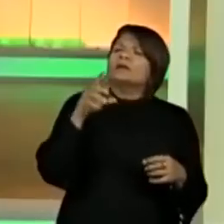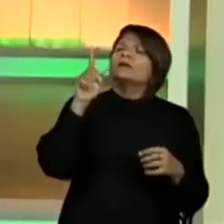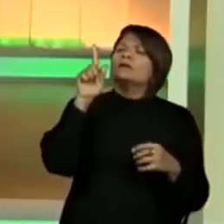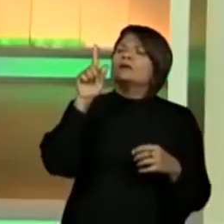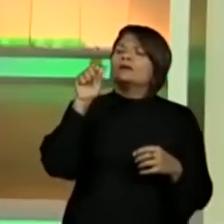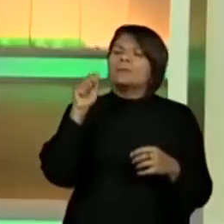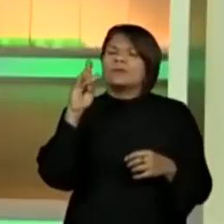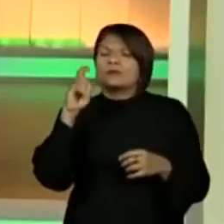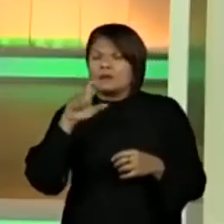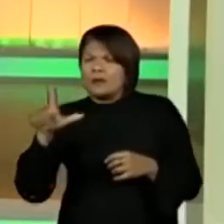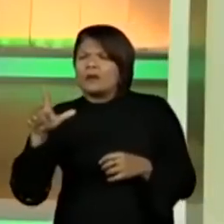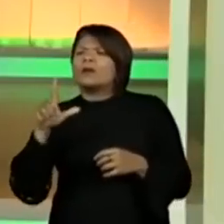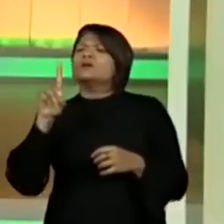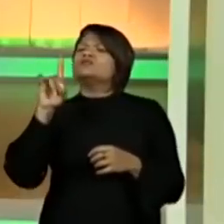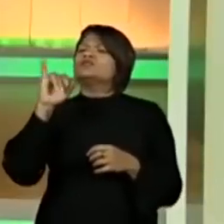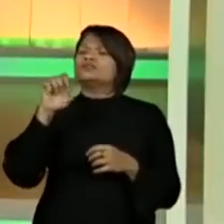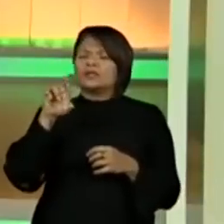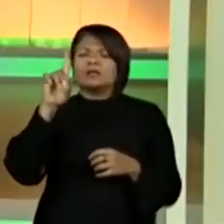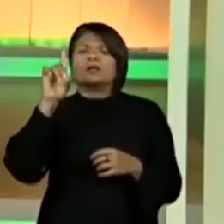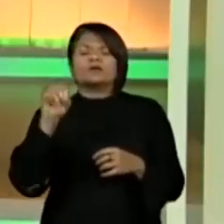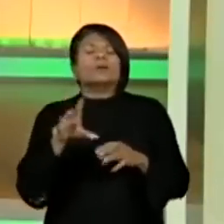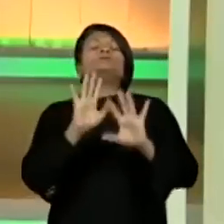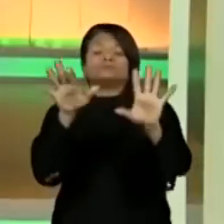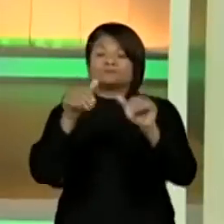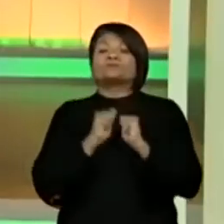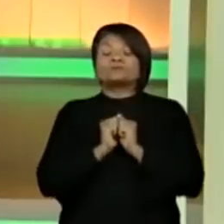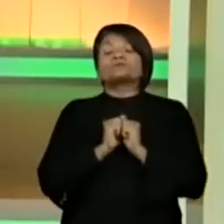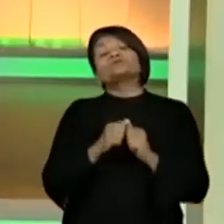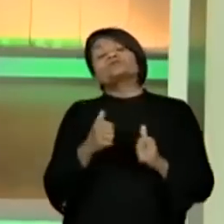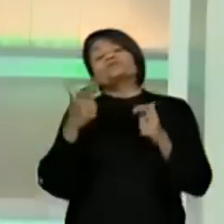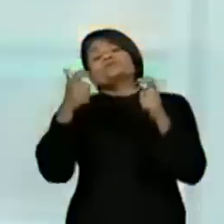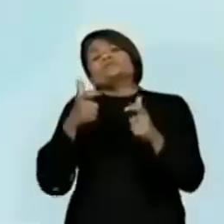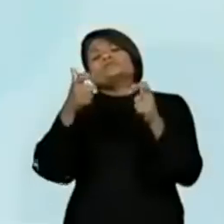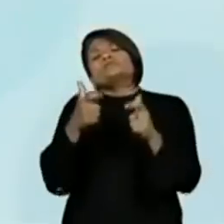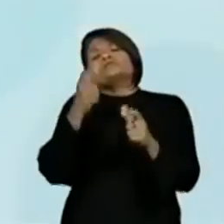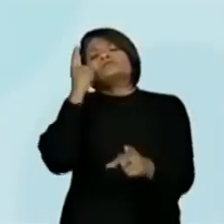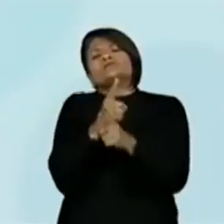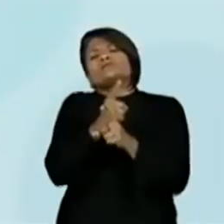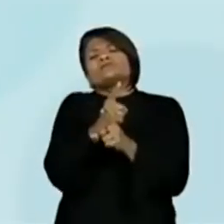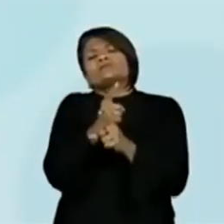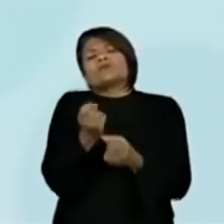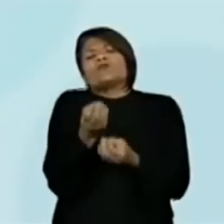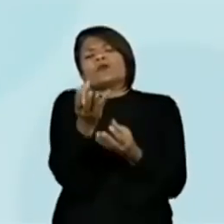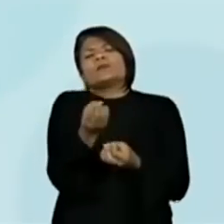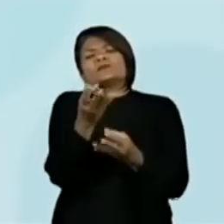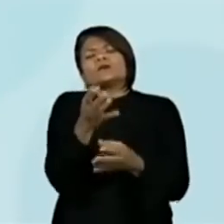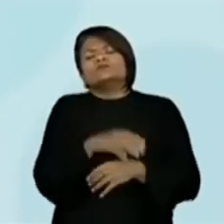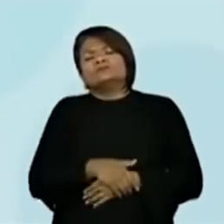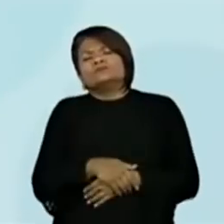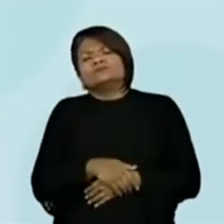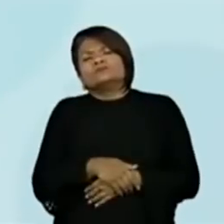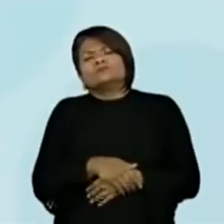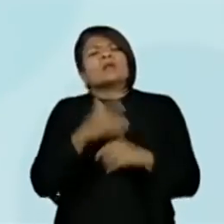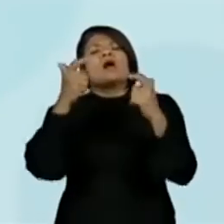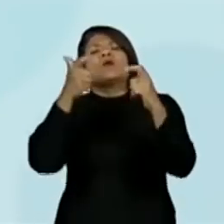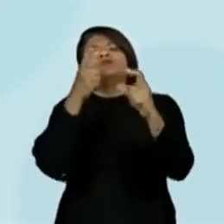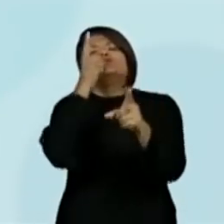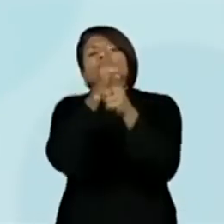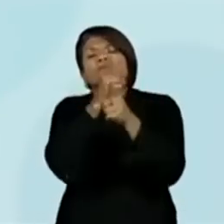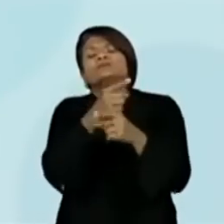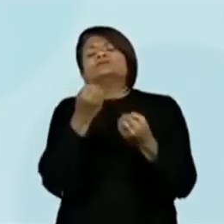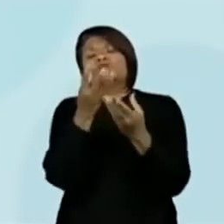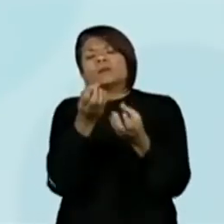Pedro. Isso mesmo. Cobra cega. Onde localizamos essa informação? Onde localizamos? E aí? Onde a gente localiza?